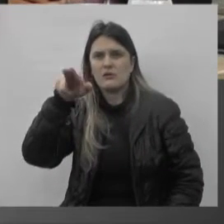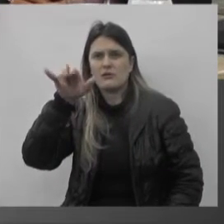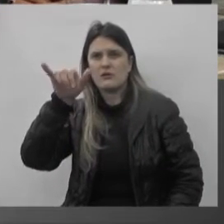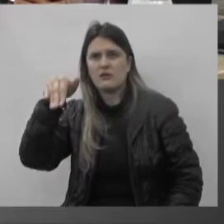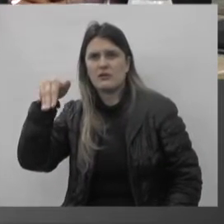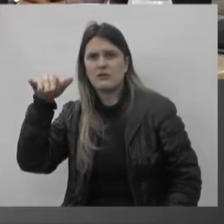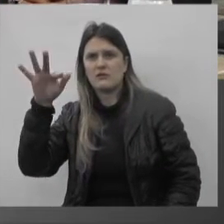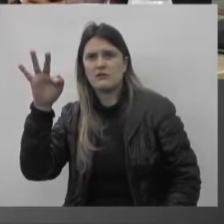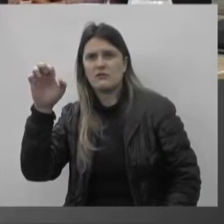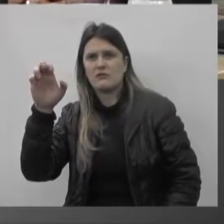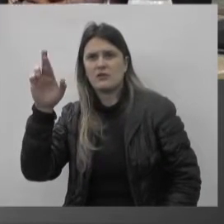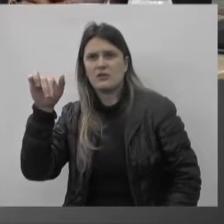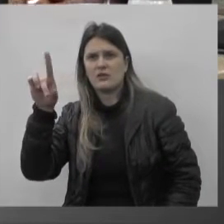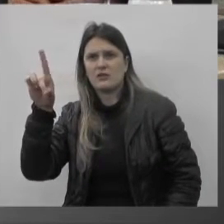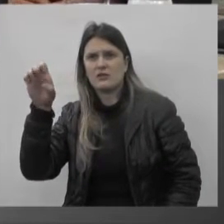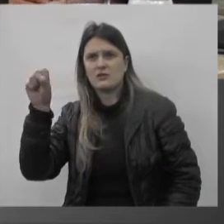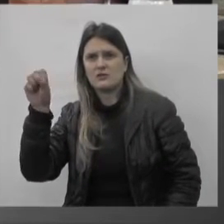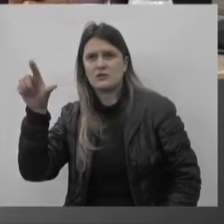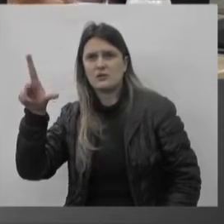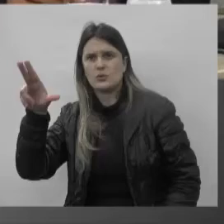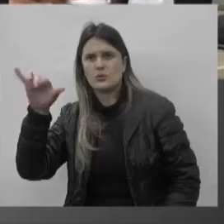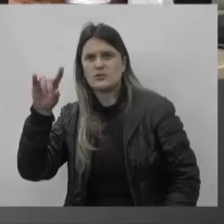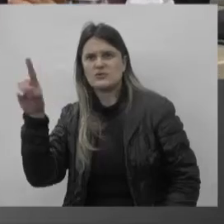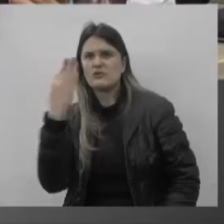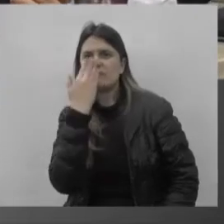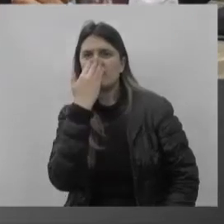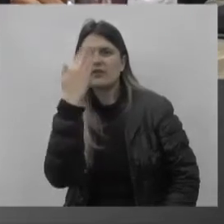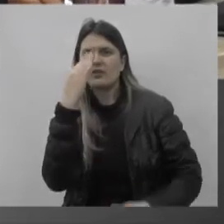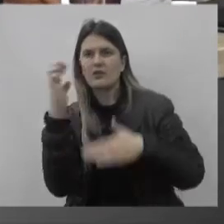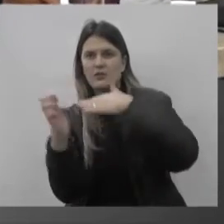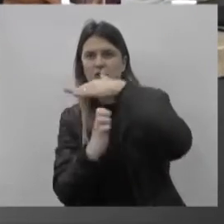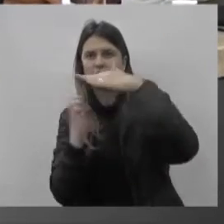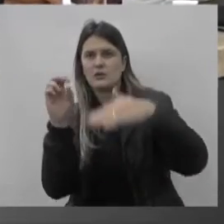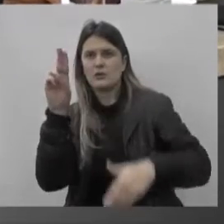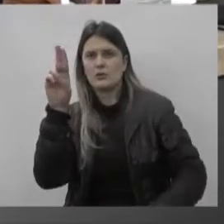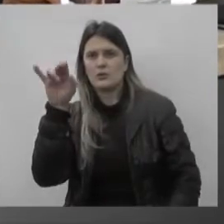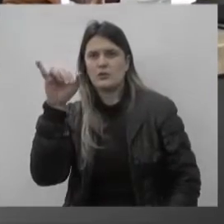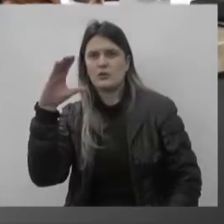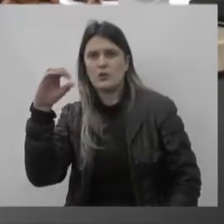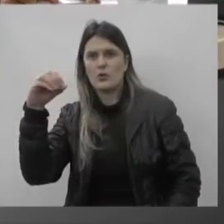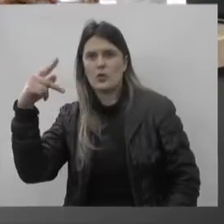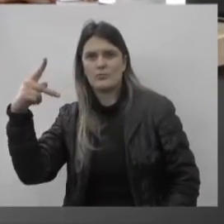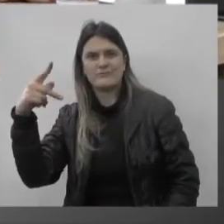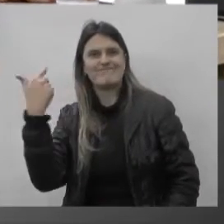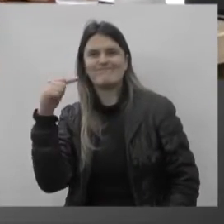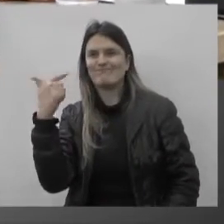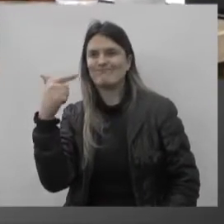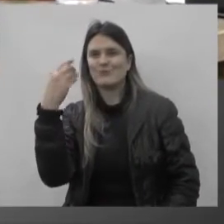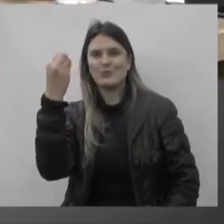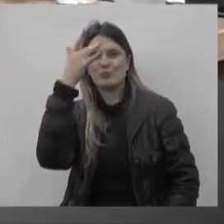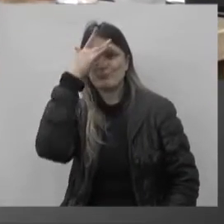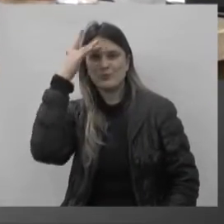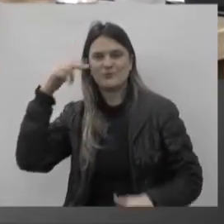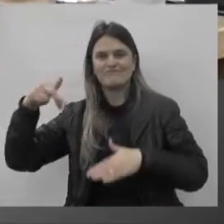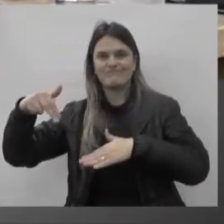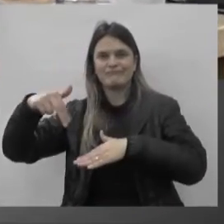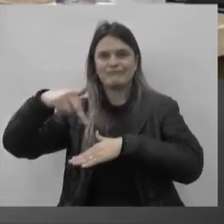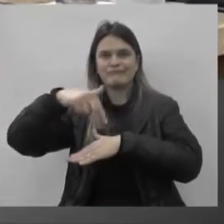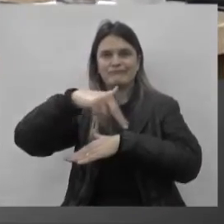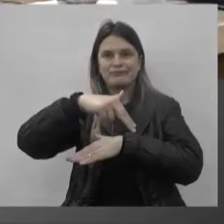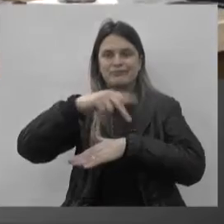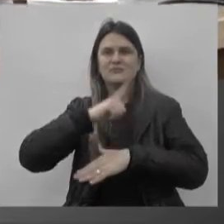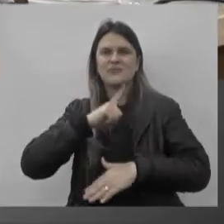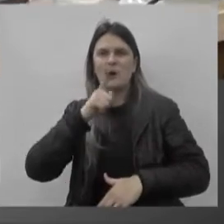usar. E também pedir para o pessoal do Obras dar uma olhada na travessia entre a rua Joaquim Fernandes Luiz